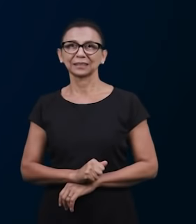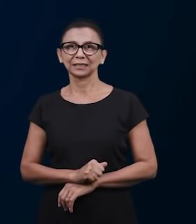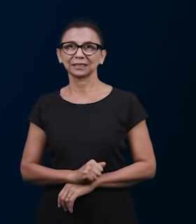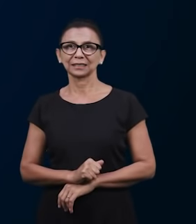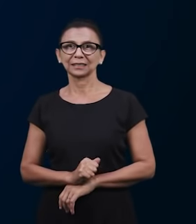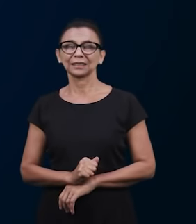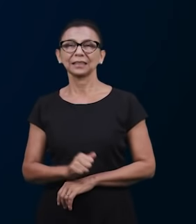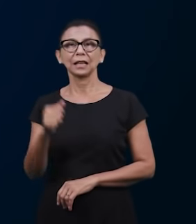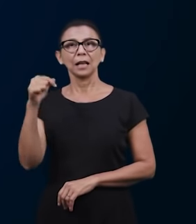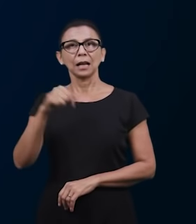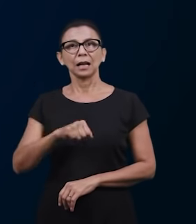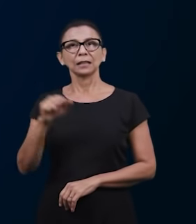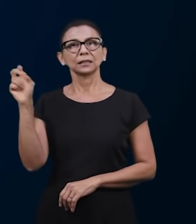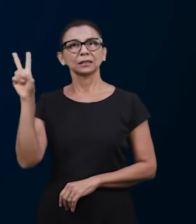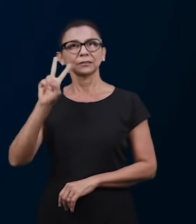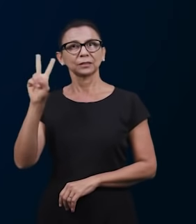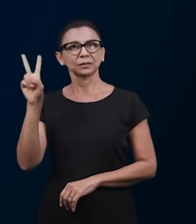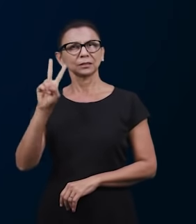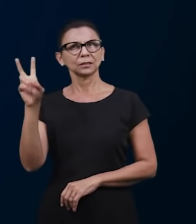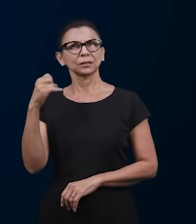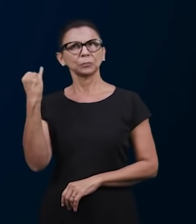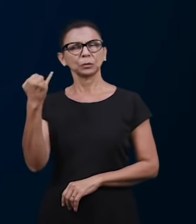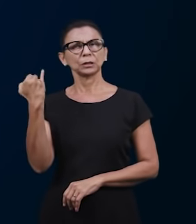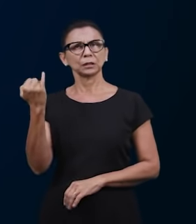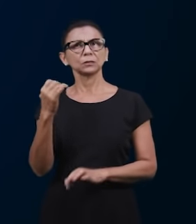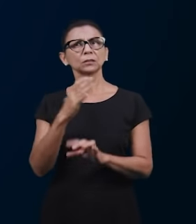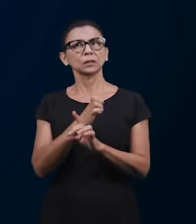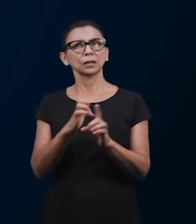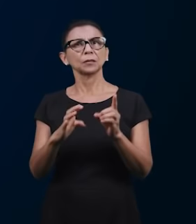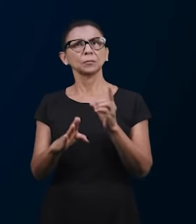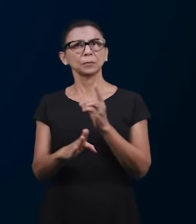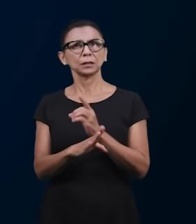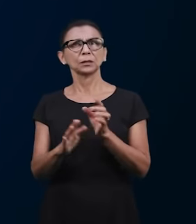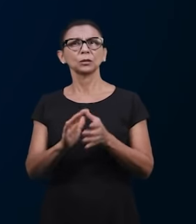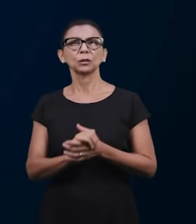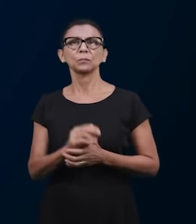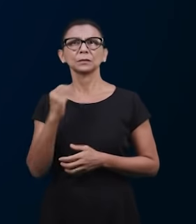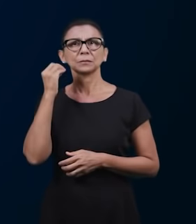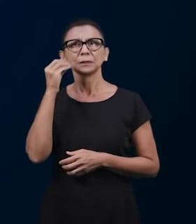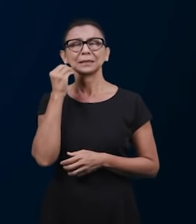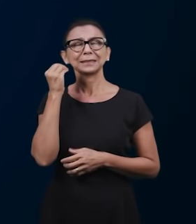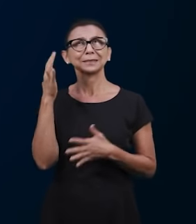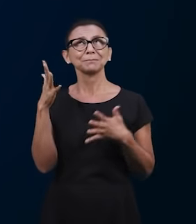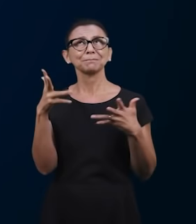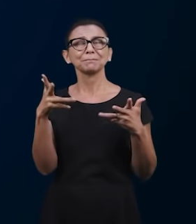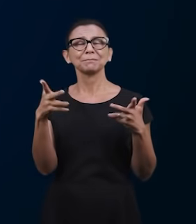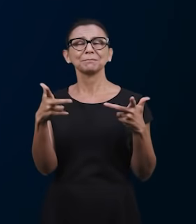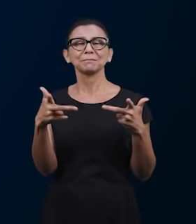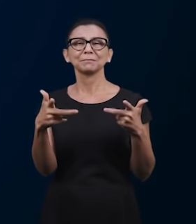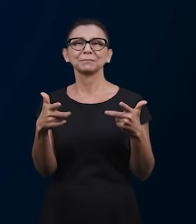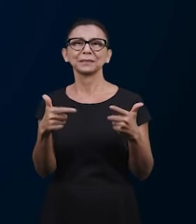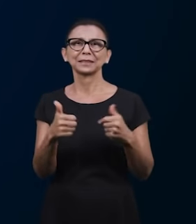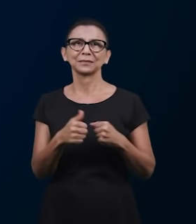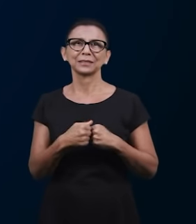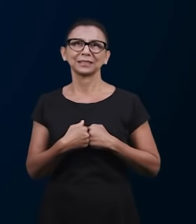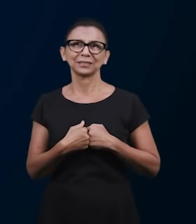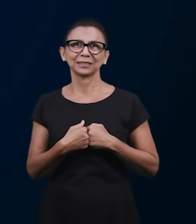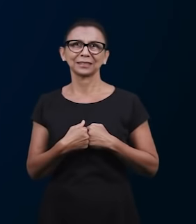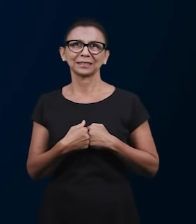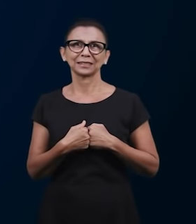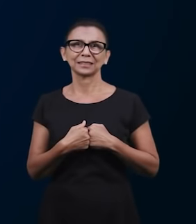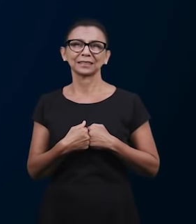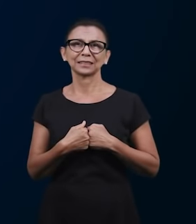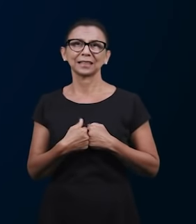ICM Guajabita, Venezuela. A importância do EBD para nós aqui na Venezuela foi uma experiência